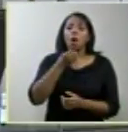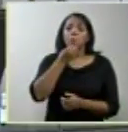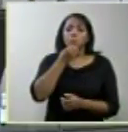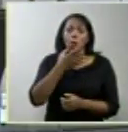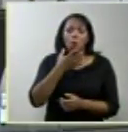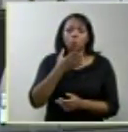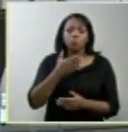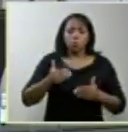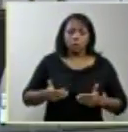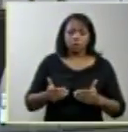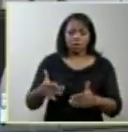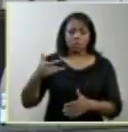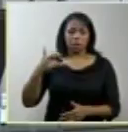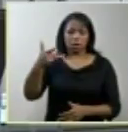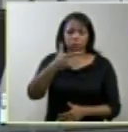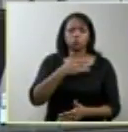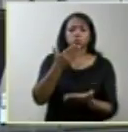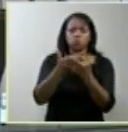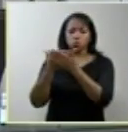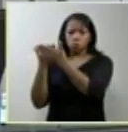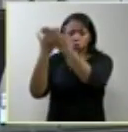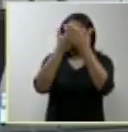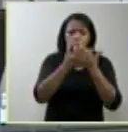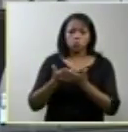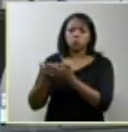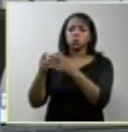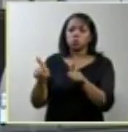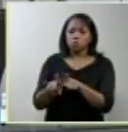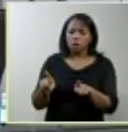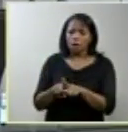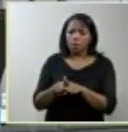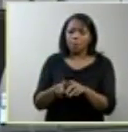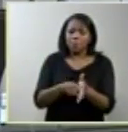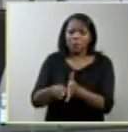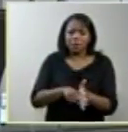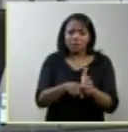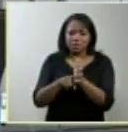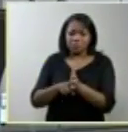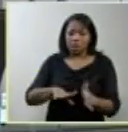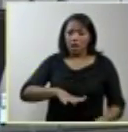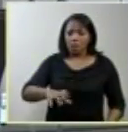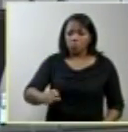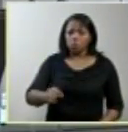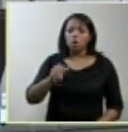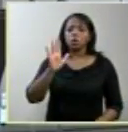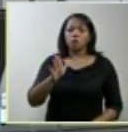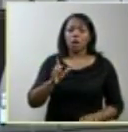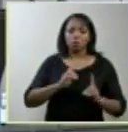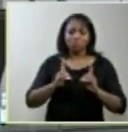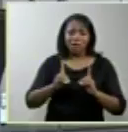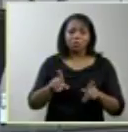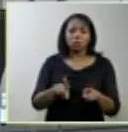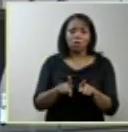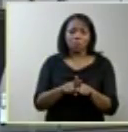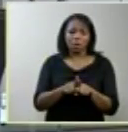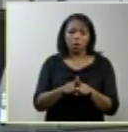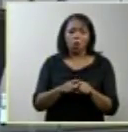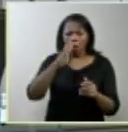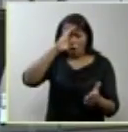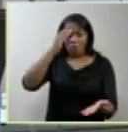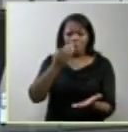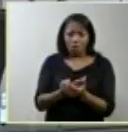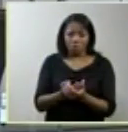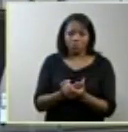acaba de divulgar um estudo são 20 anos de pesquisas brasileiras sobre aborto o dado mais confiável sobre a incidência do aborto na